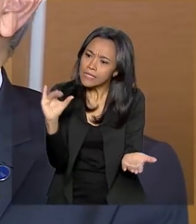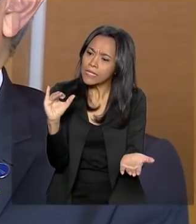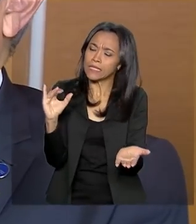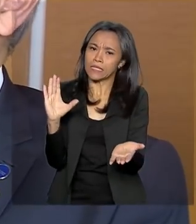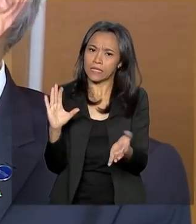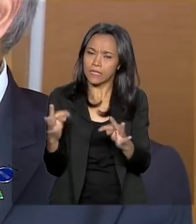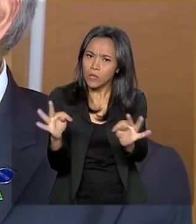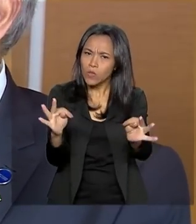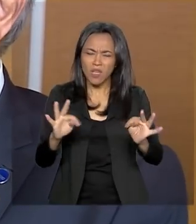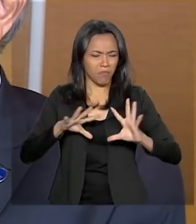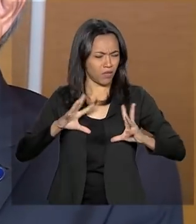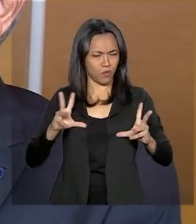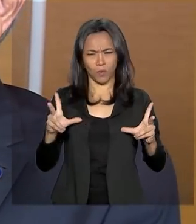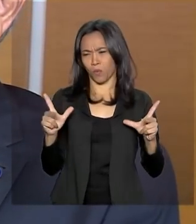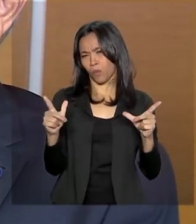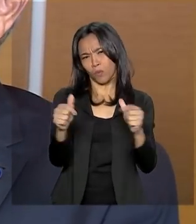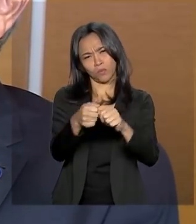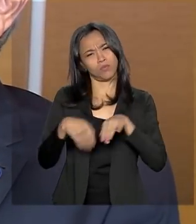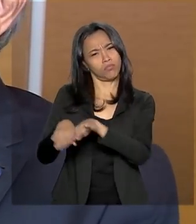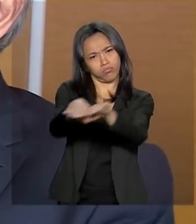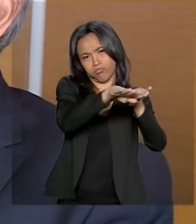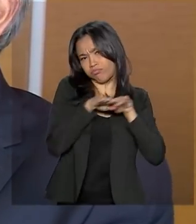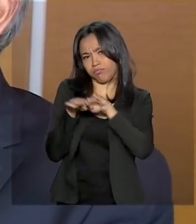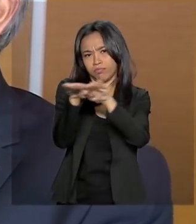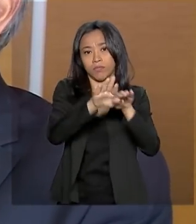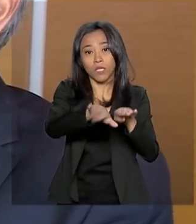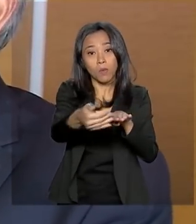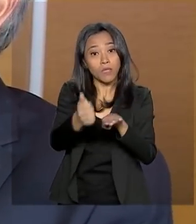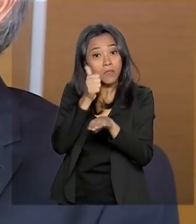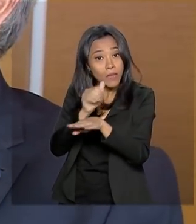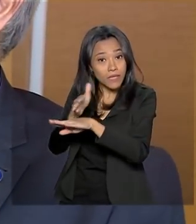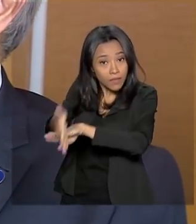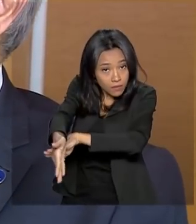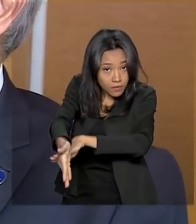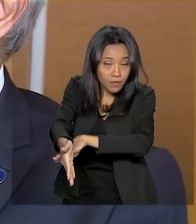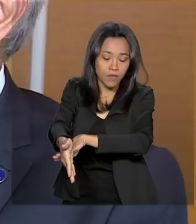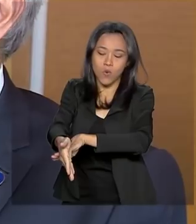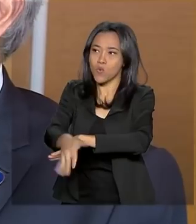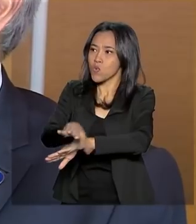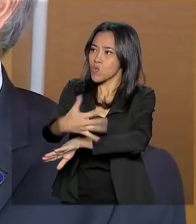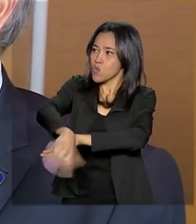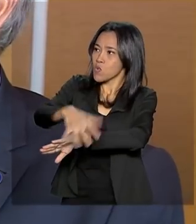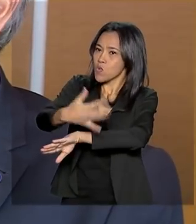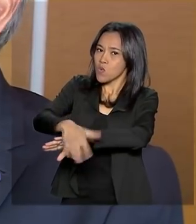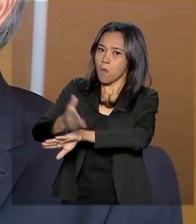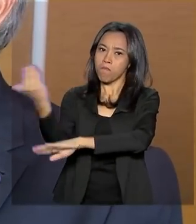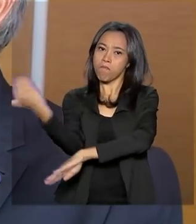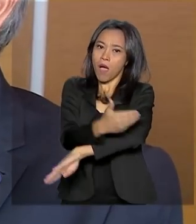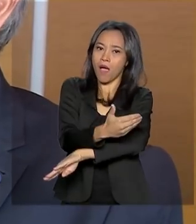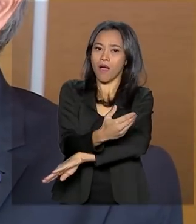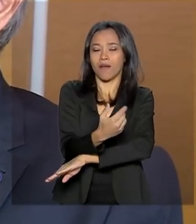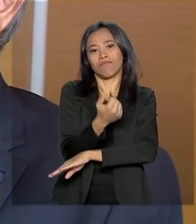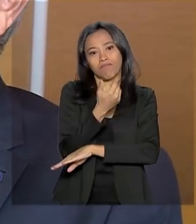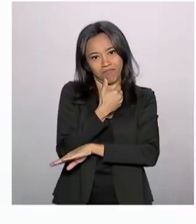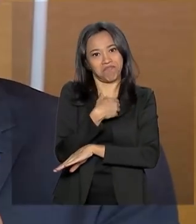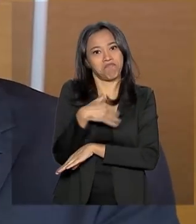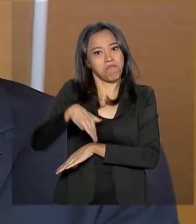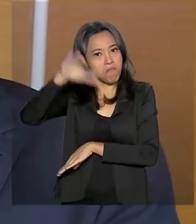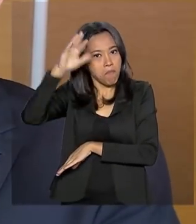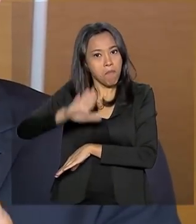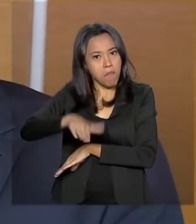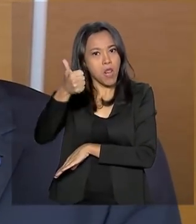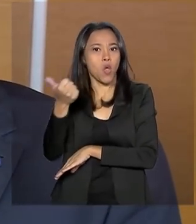coisa para todos e elas, quando entram, geralmente fazem melhor que os homens. É bom lembrar dessa parte também.